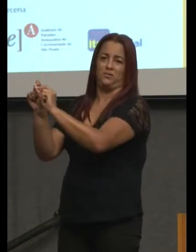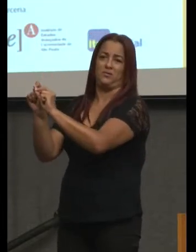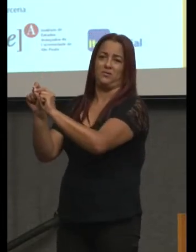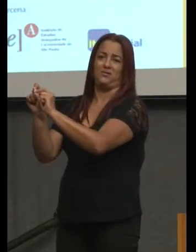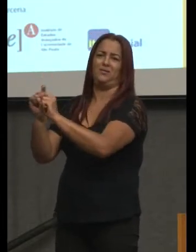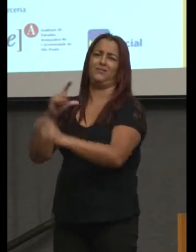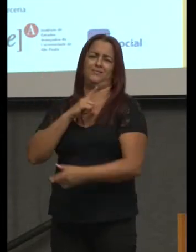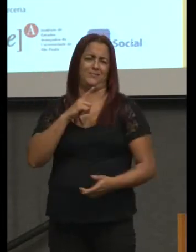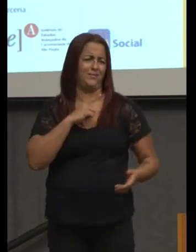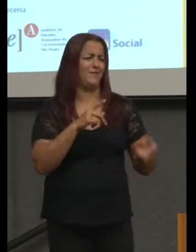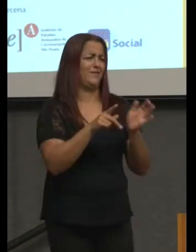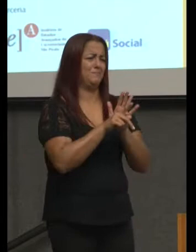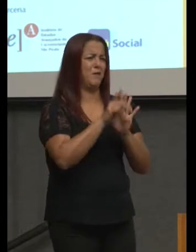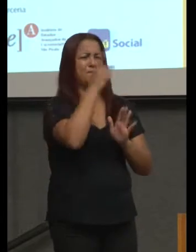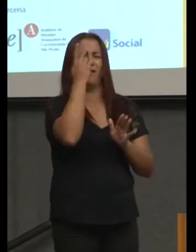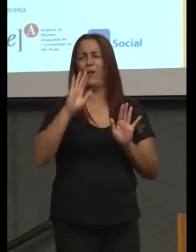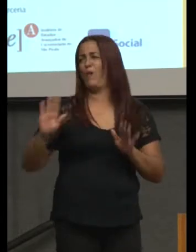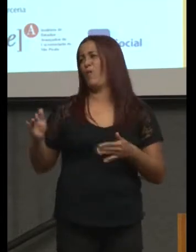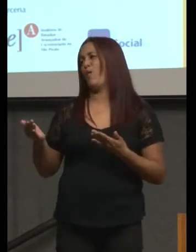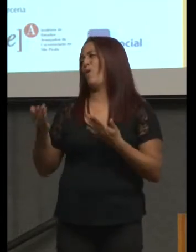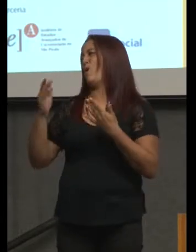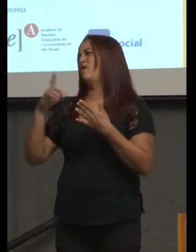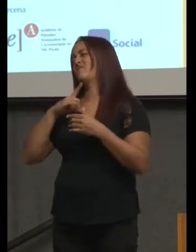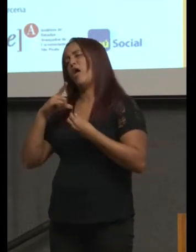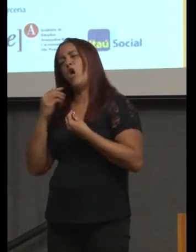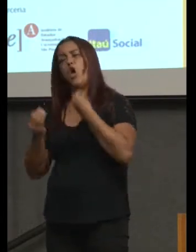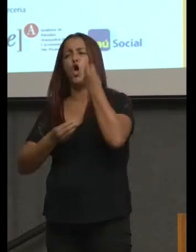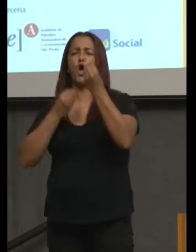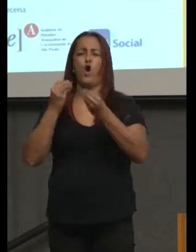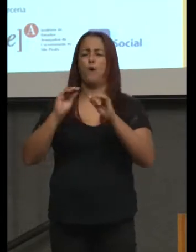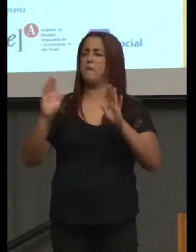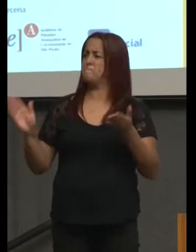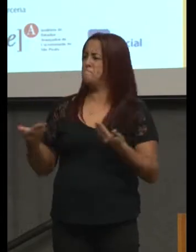discursos elogiando as milícias.